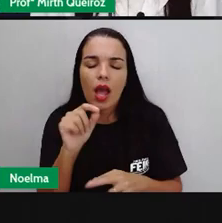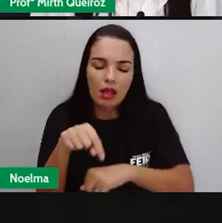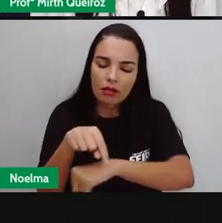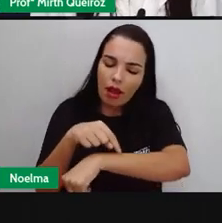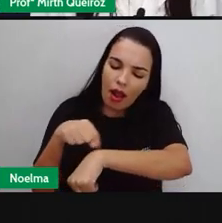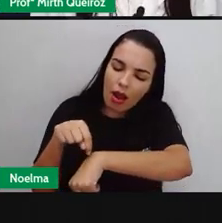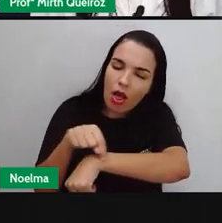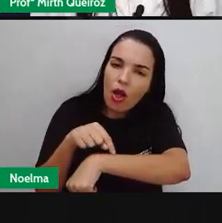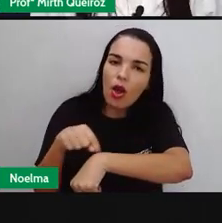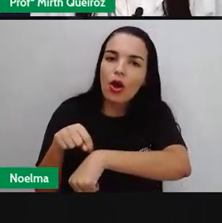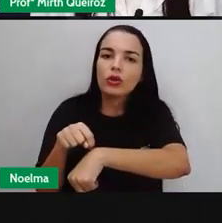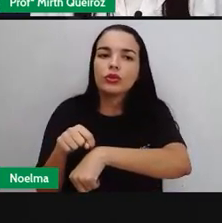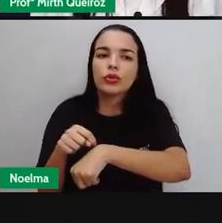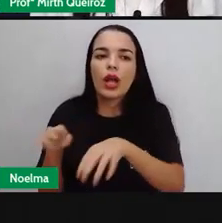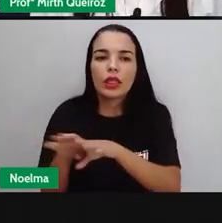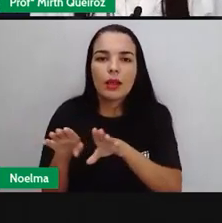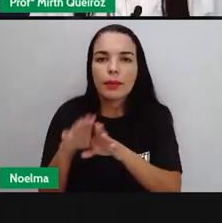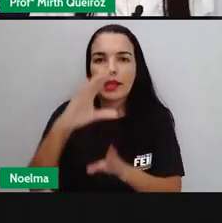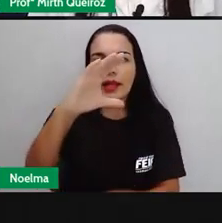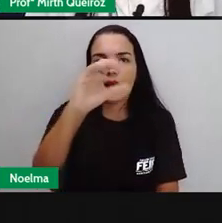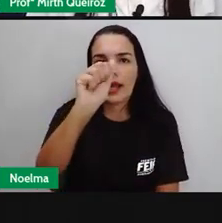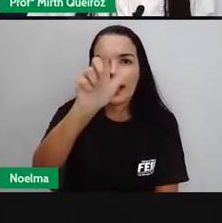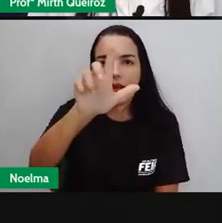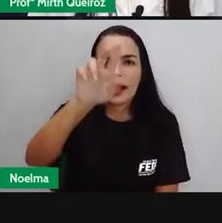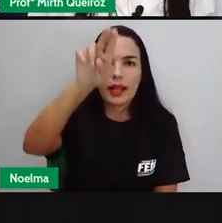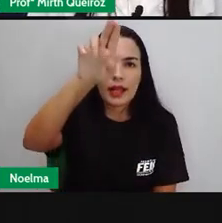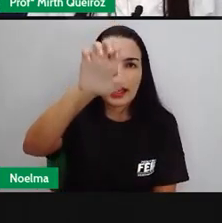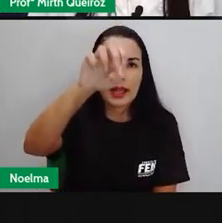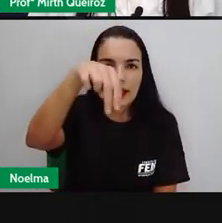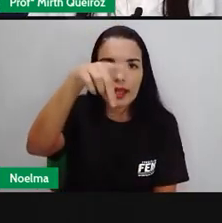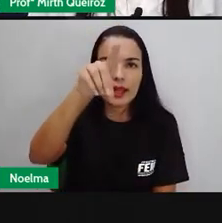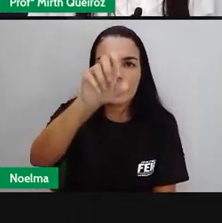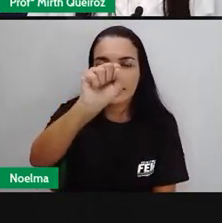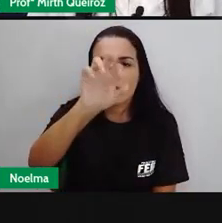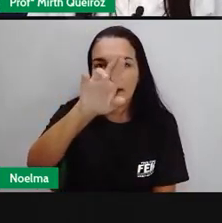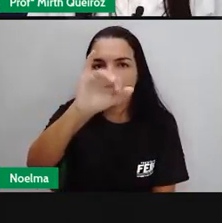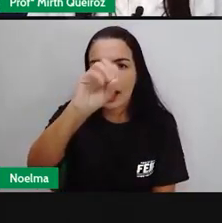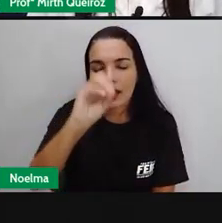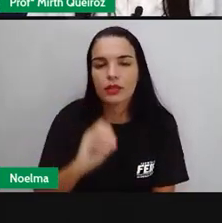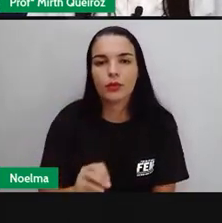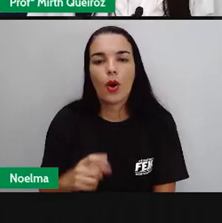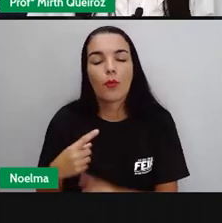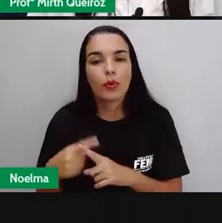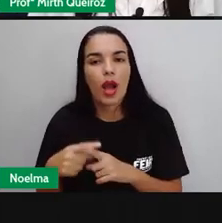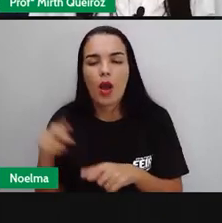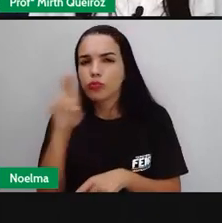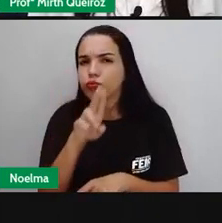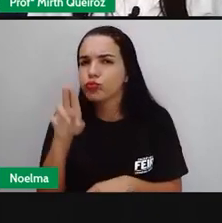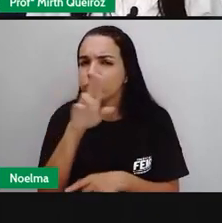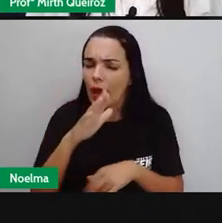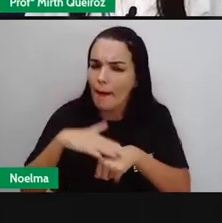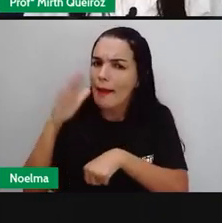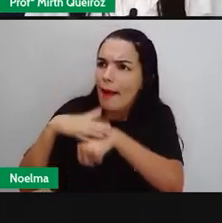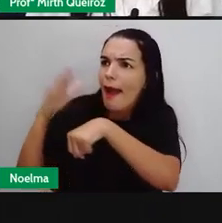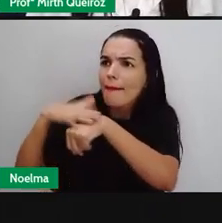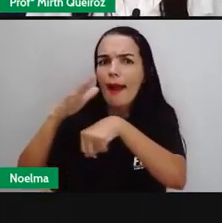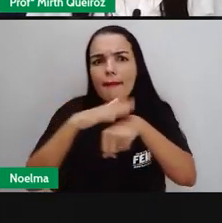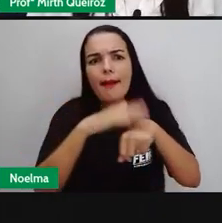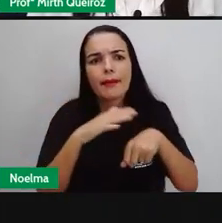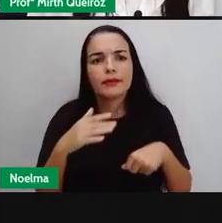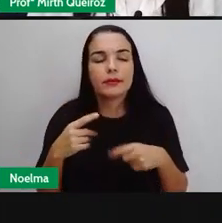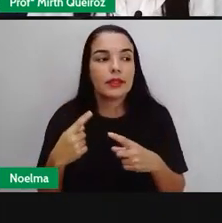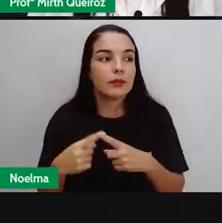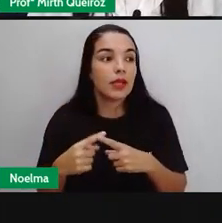calendário, né? Porque realmente São os mais utilizados Por a gente Para poder verificar o tempo Para vocês saberem O